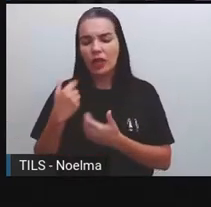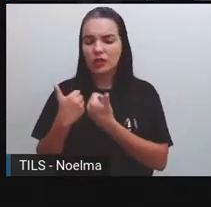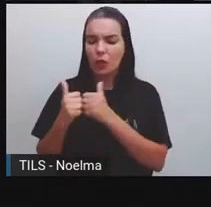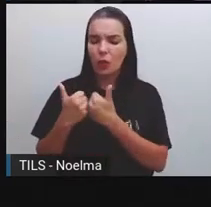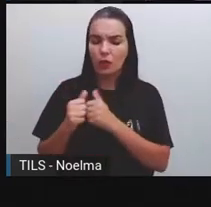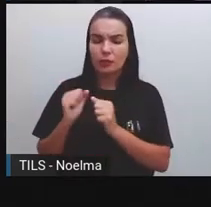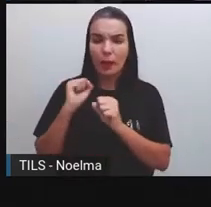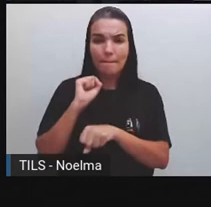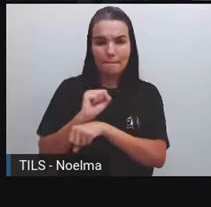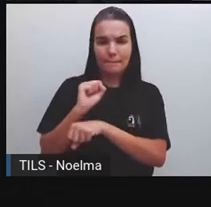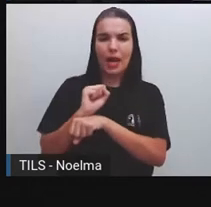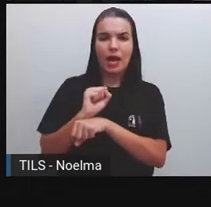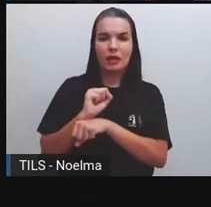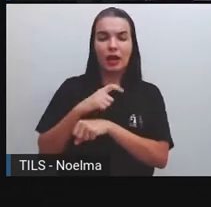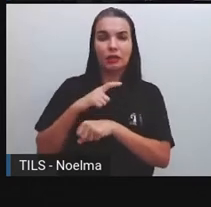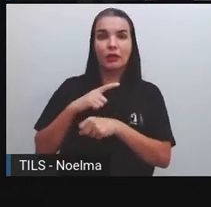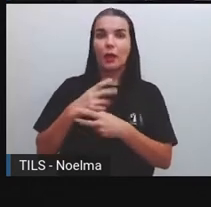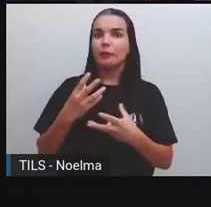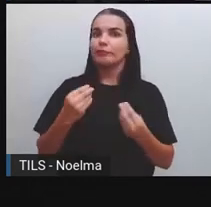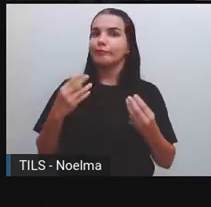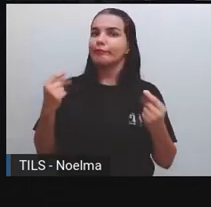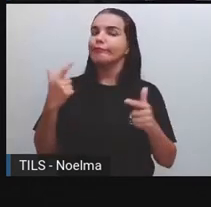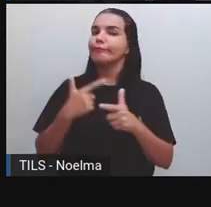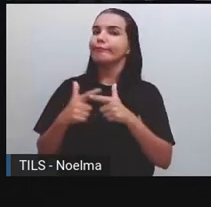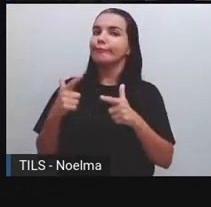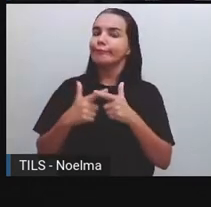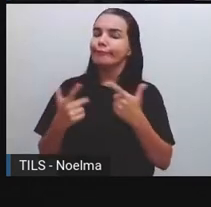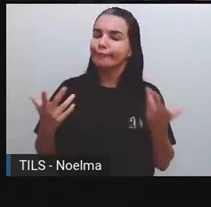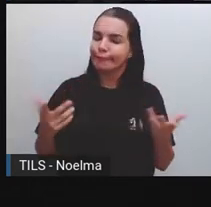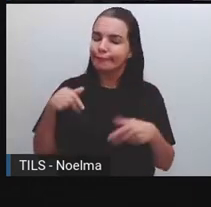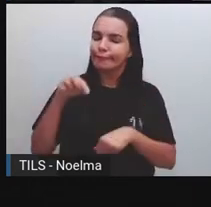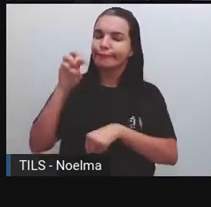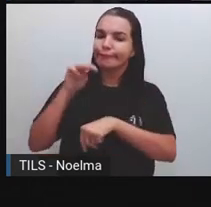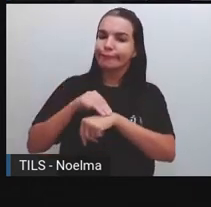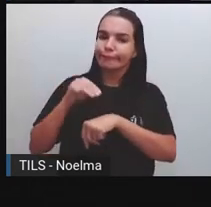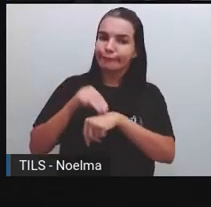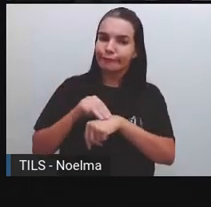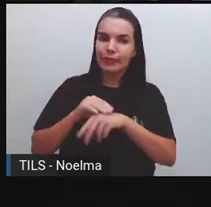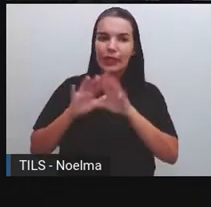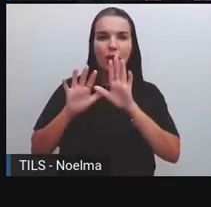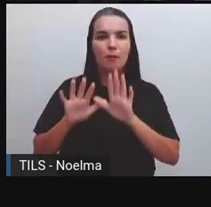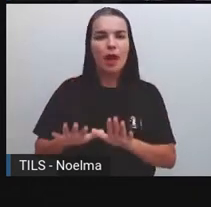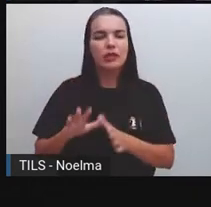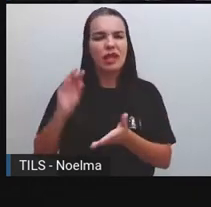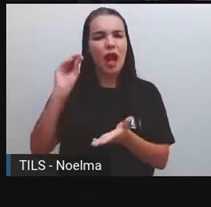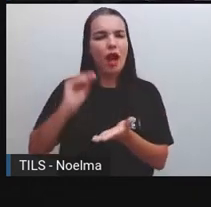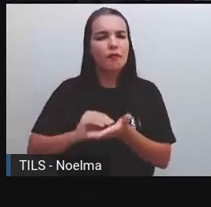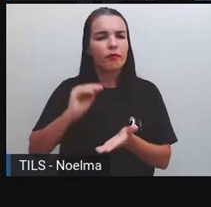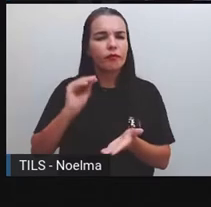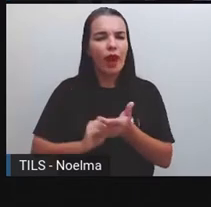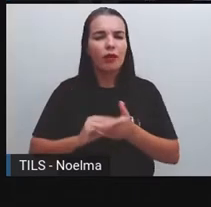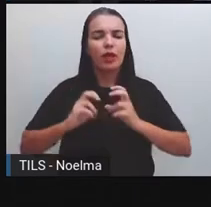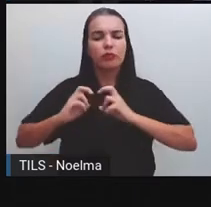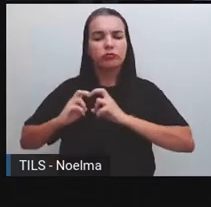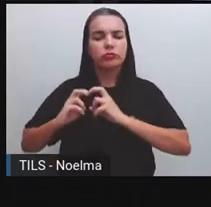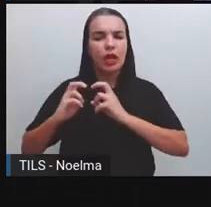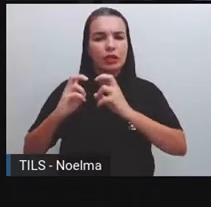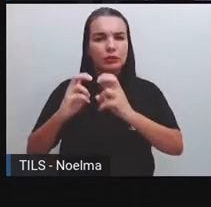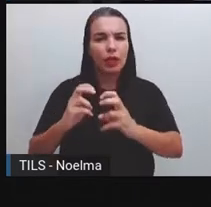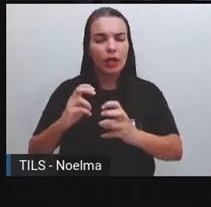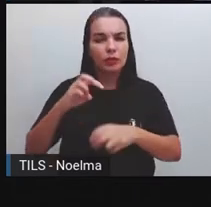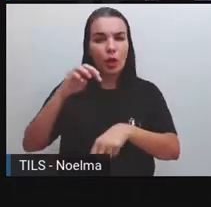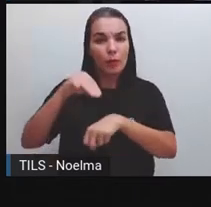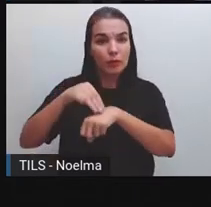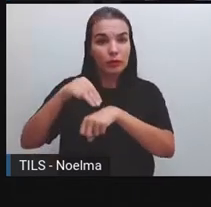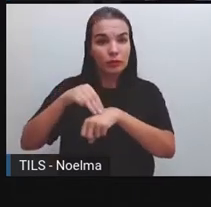circular e trazem grandes problemas aí para o município. Porém, um problema da falta de transporte no